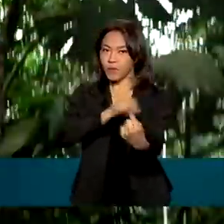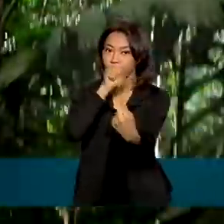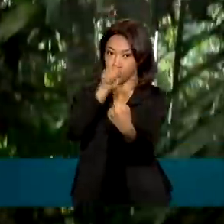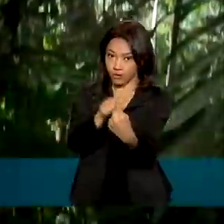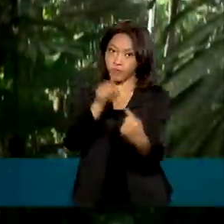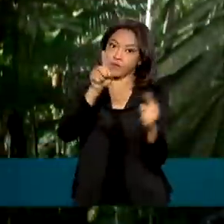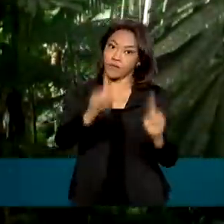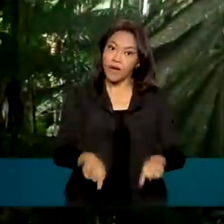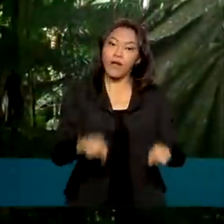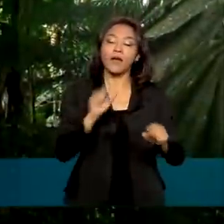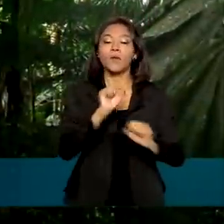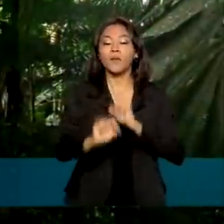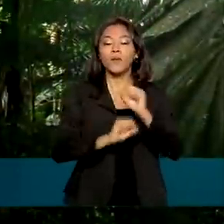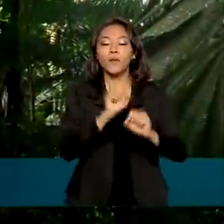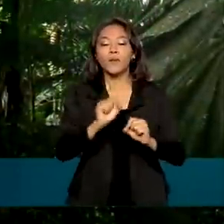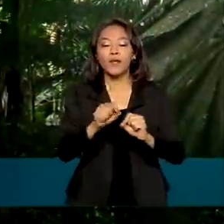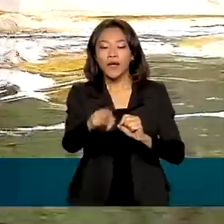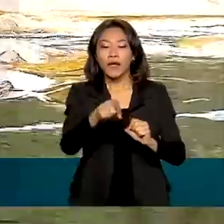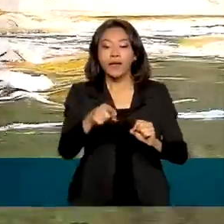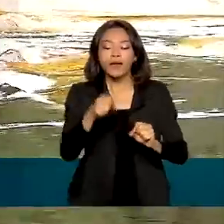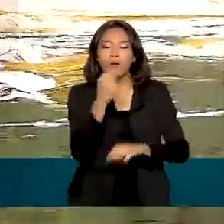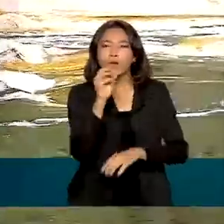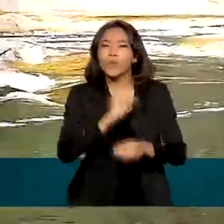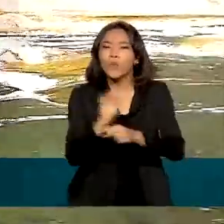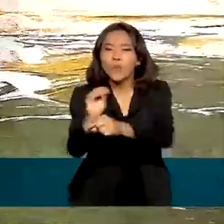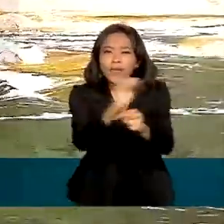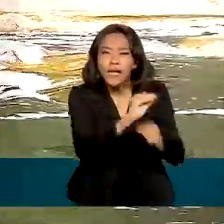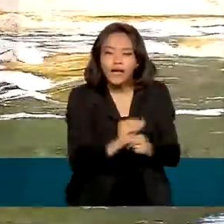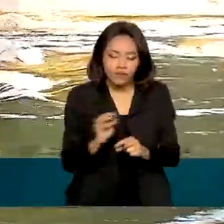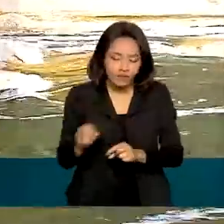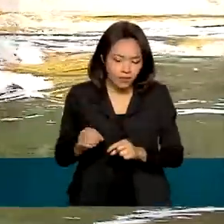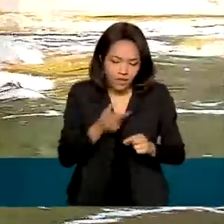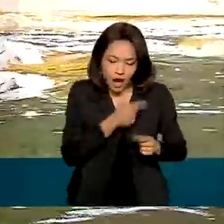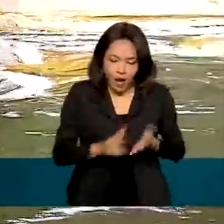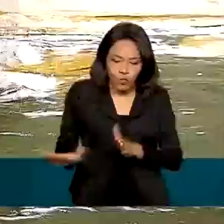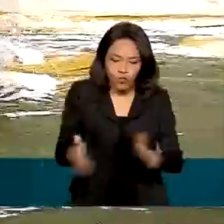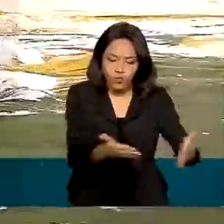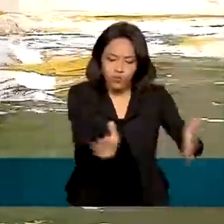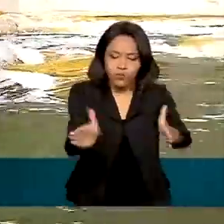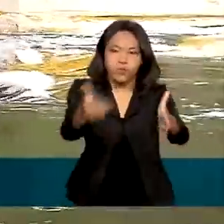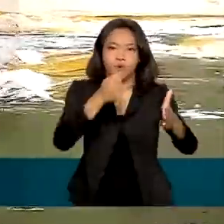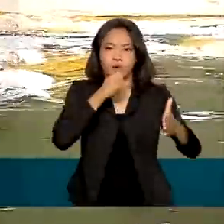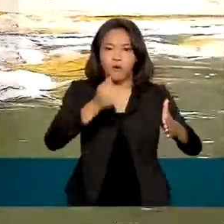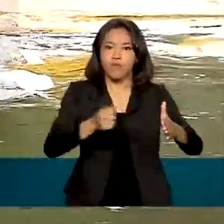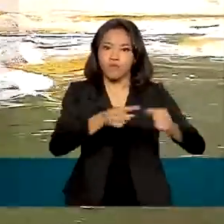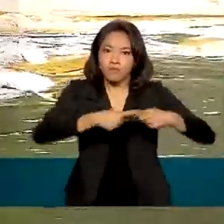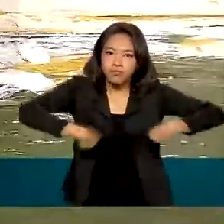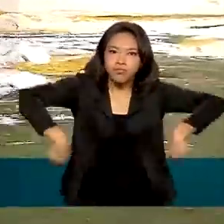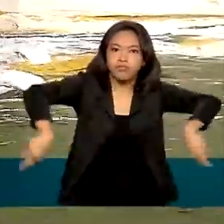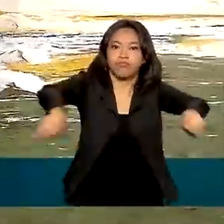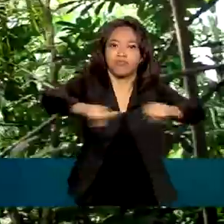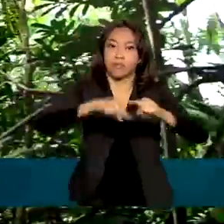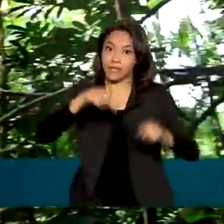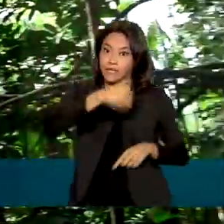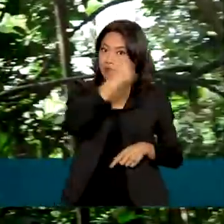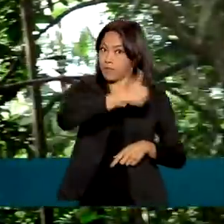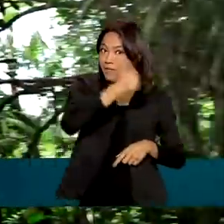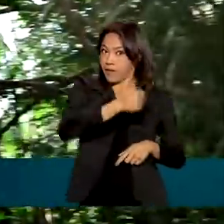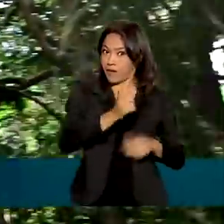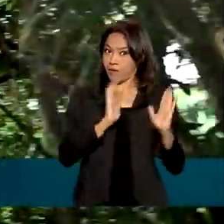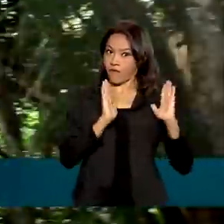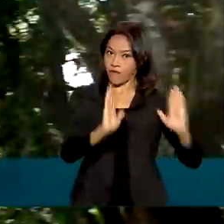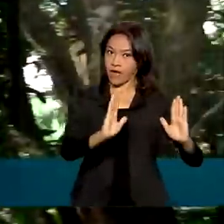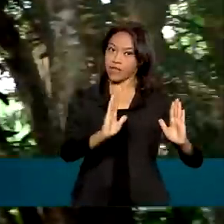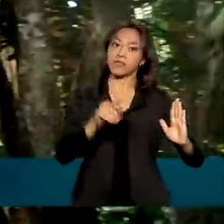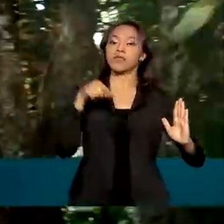é a criação de corredores de vegetação e a recuperação de bacias hidrográficas. Nessa primeira fase, o Floresta